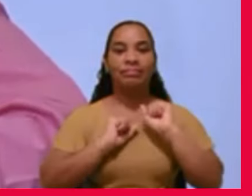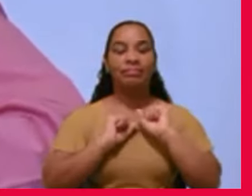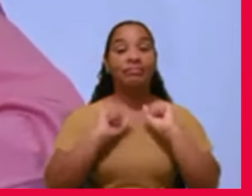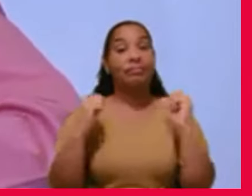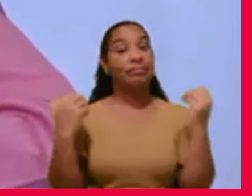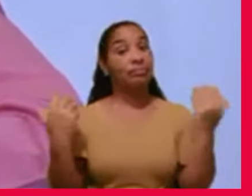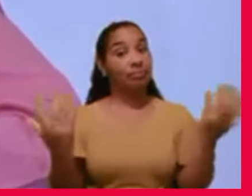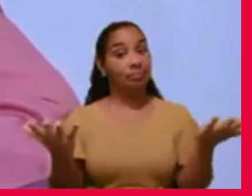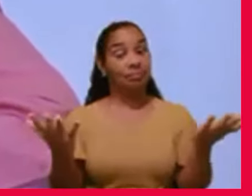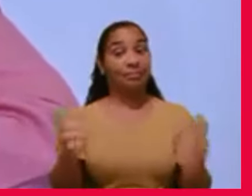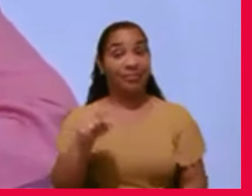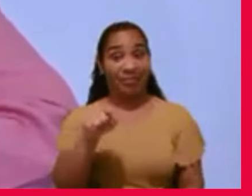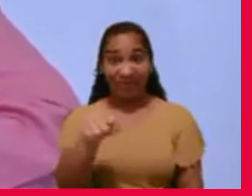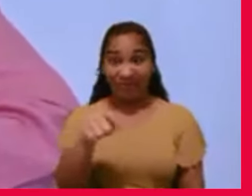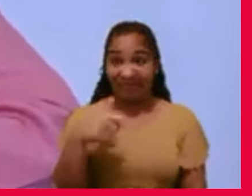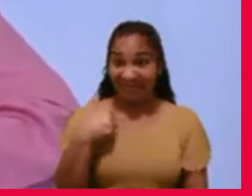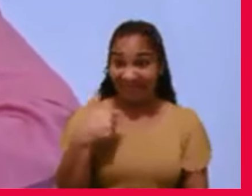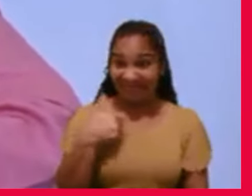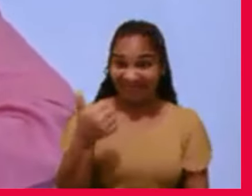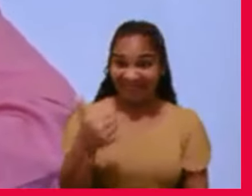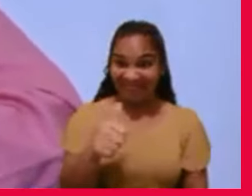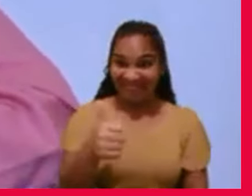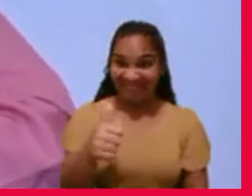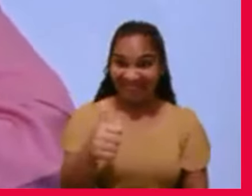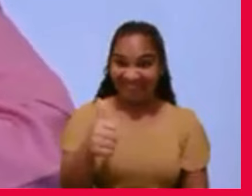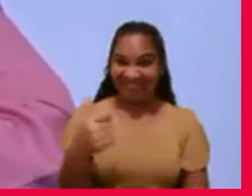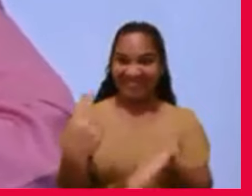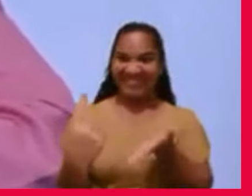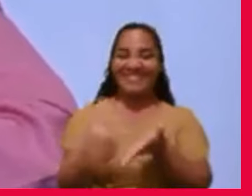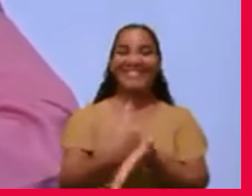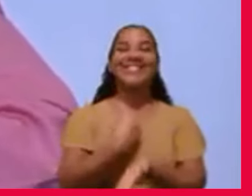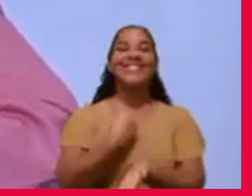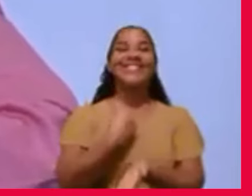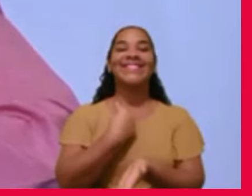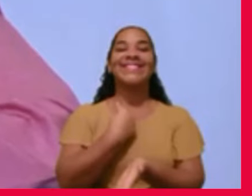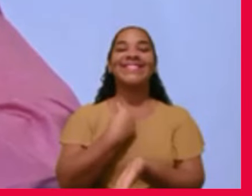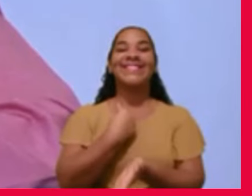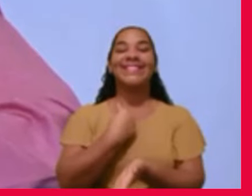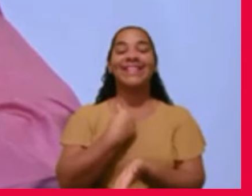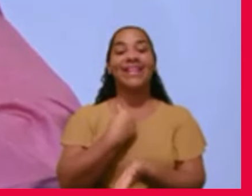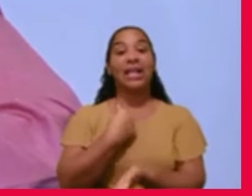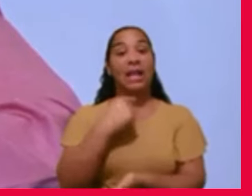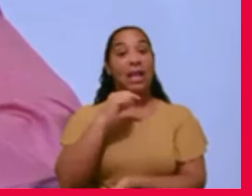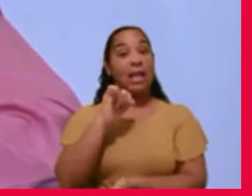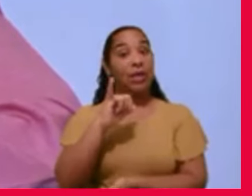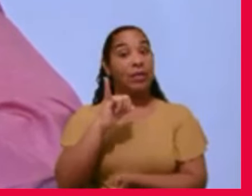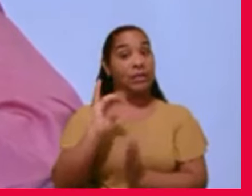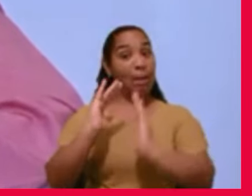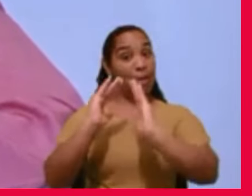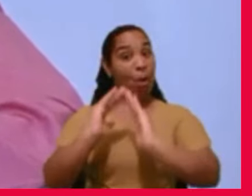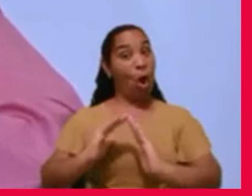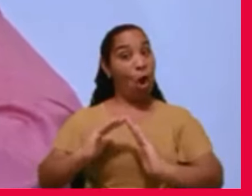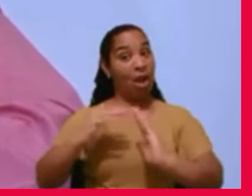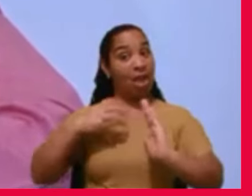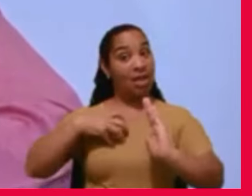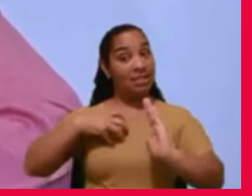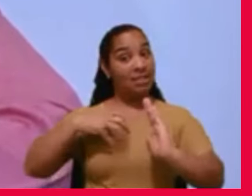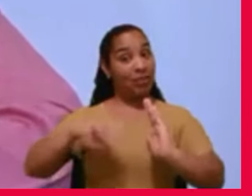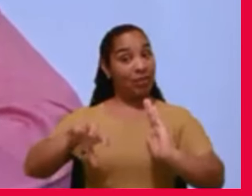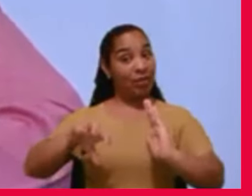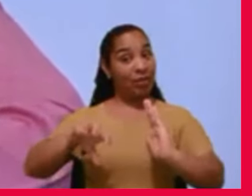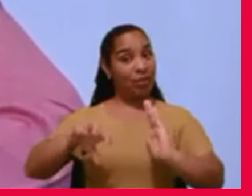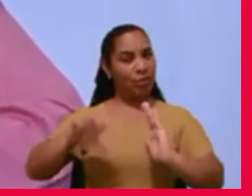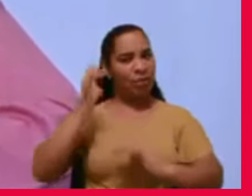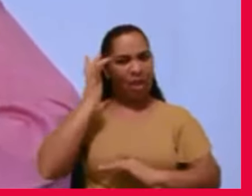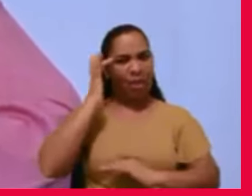11 anos, fazendo uma pergunta desta, se você mora aqui em Salvador, e eu acho que mora,